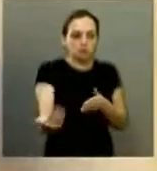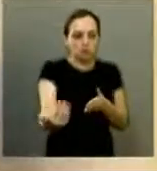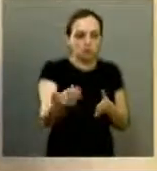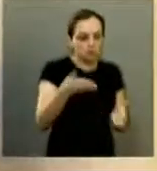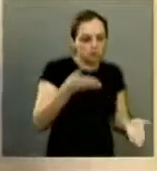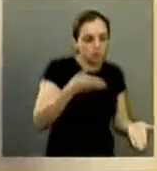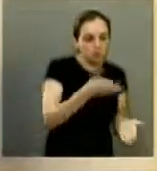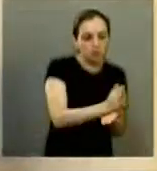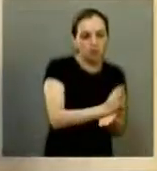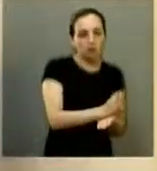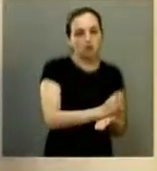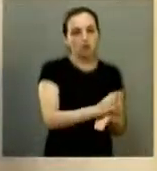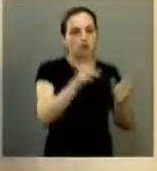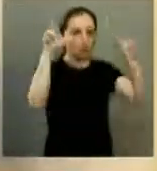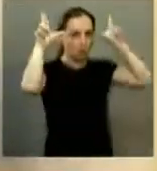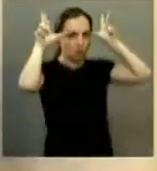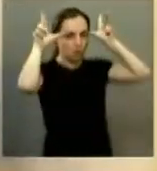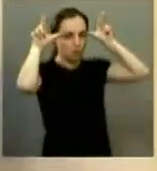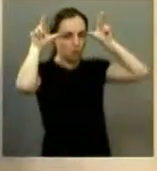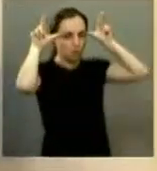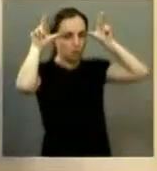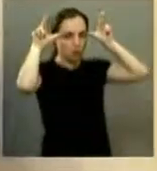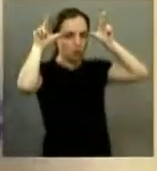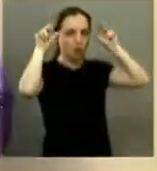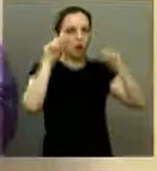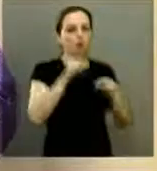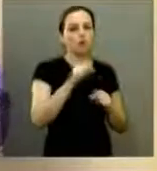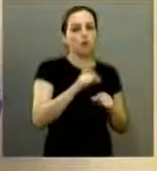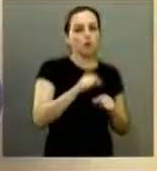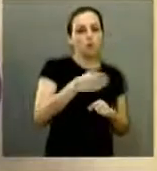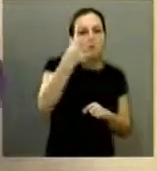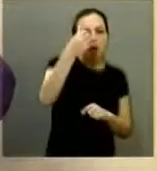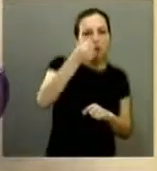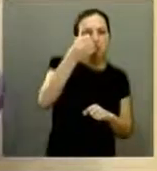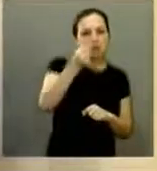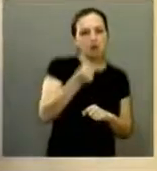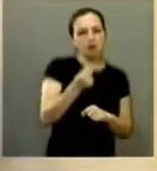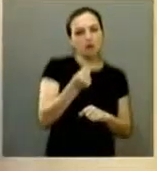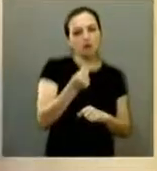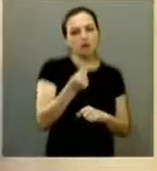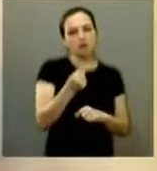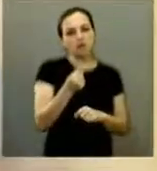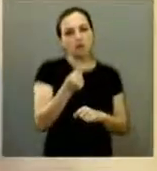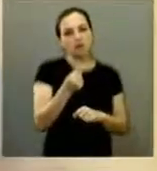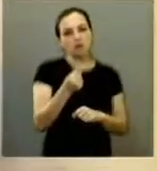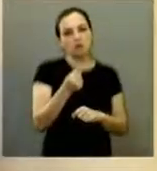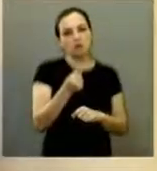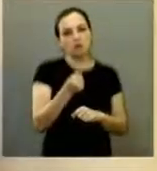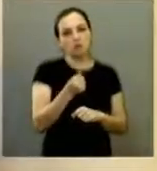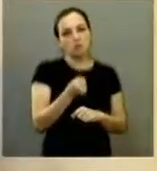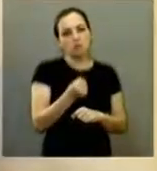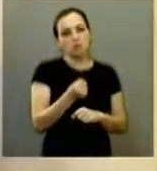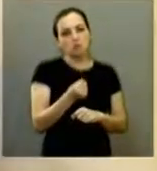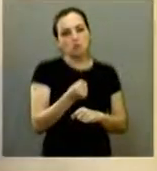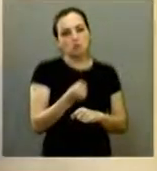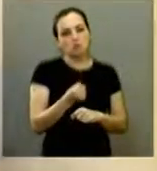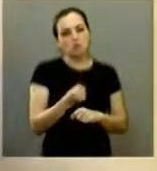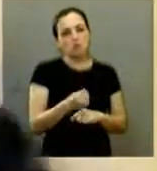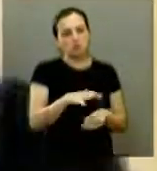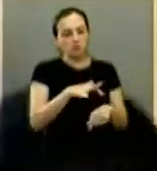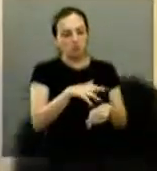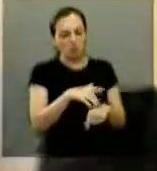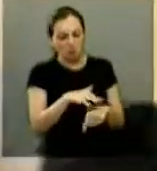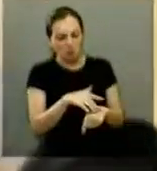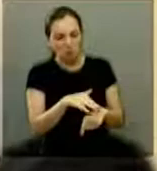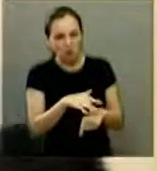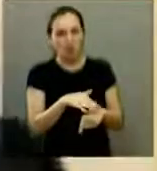não sei se é uma dessas que você estava citando uma branca em situação de penúria total você via